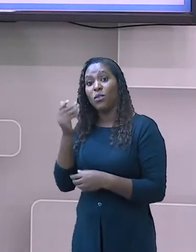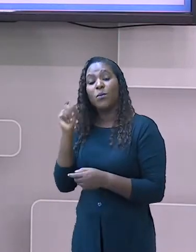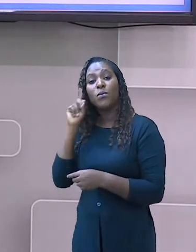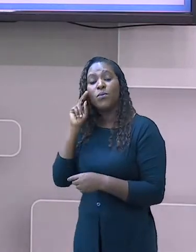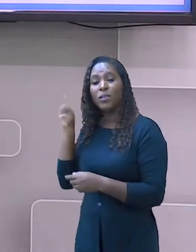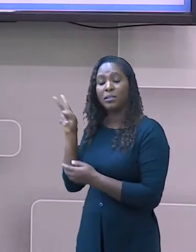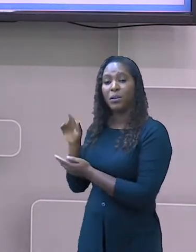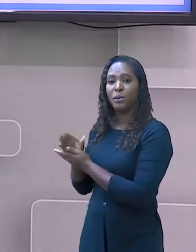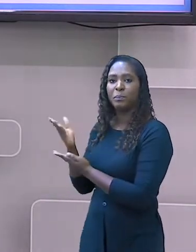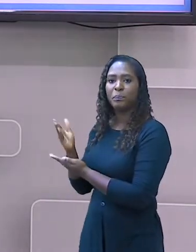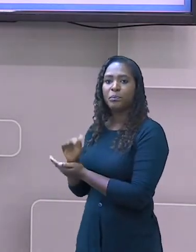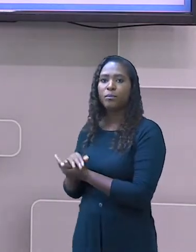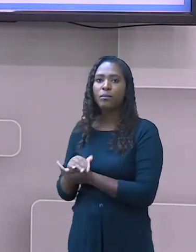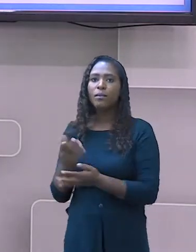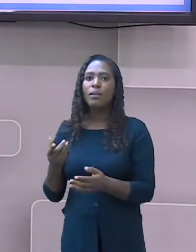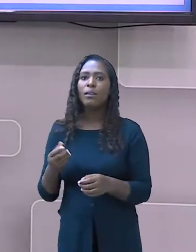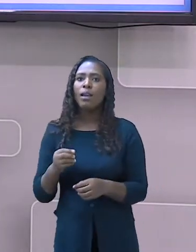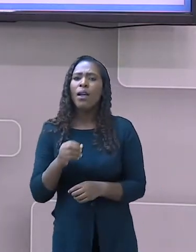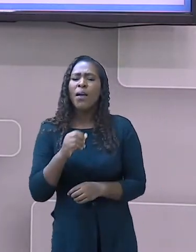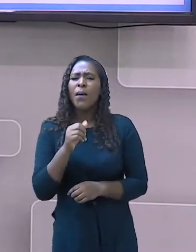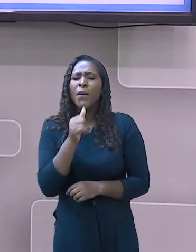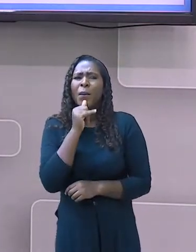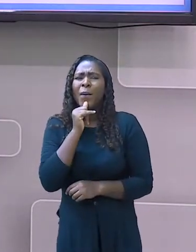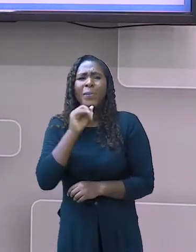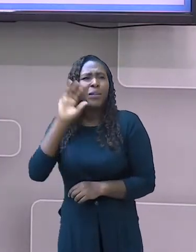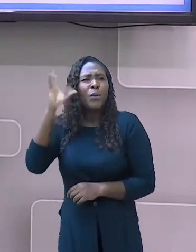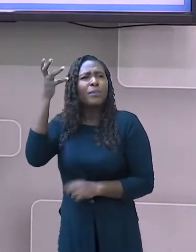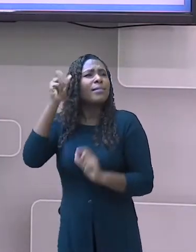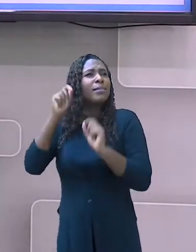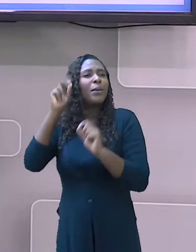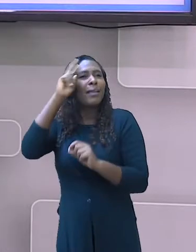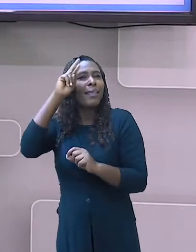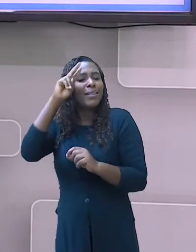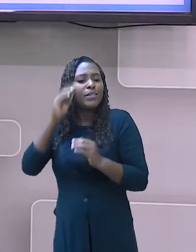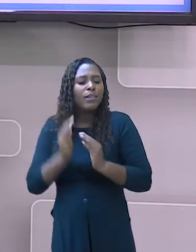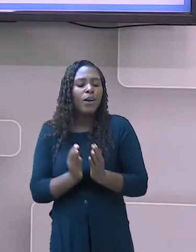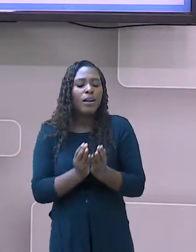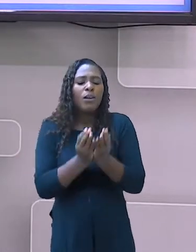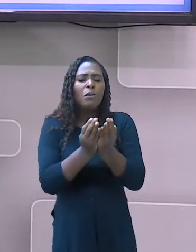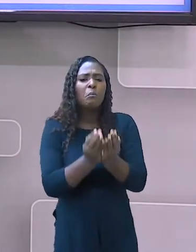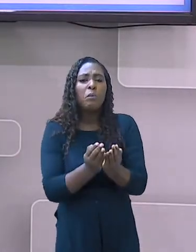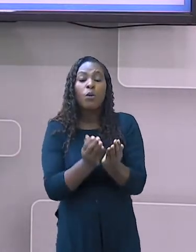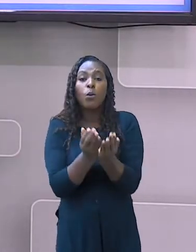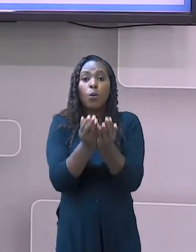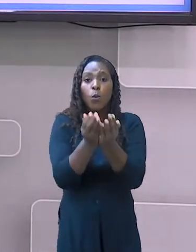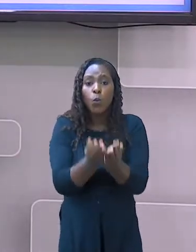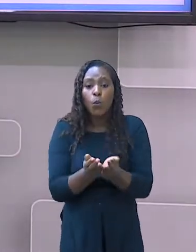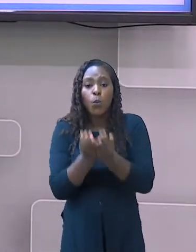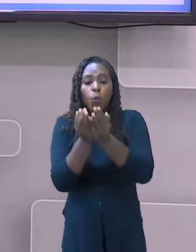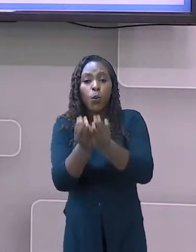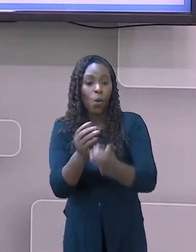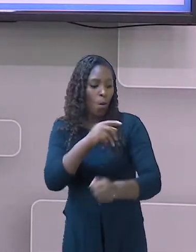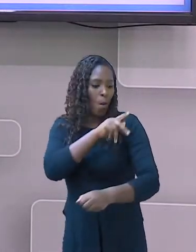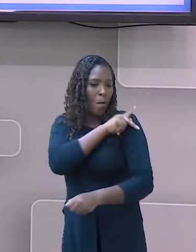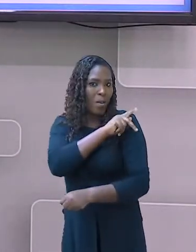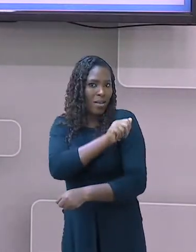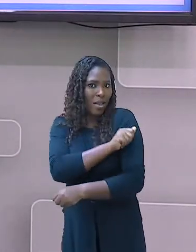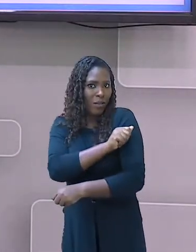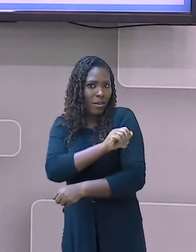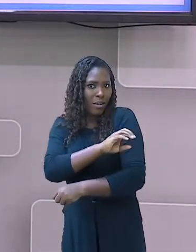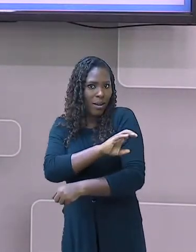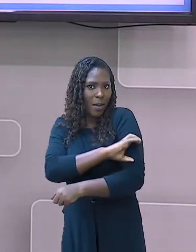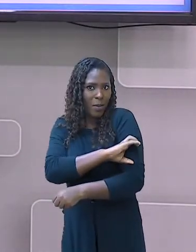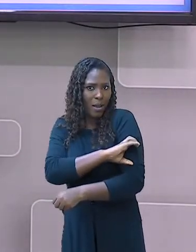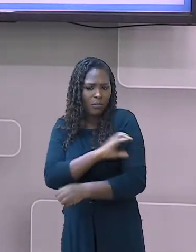-se de uma rota original e acabou aporando onde? No sul da Bahia,